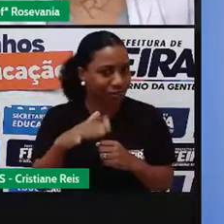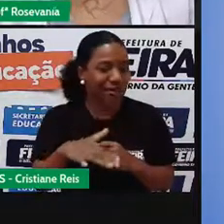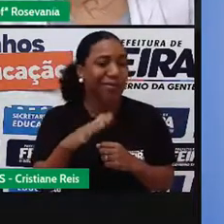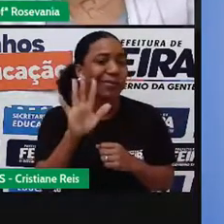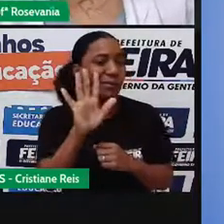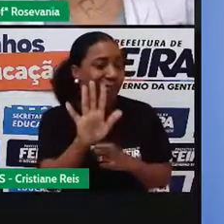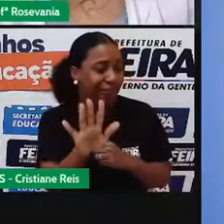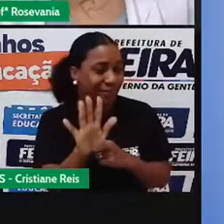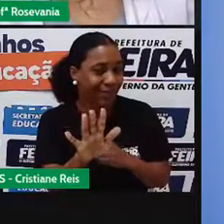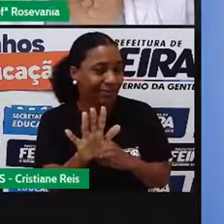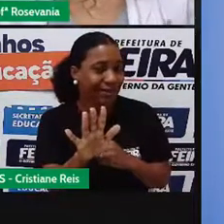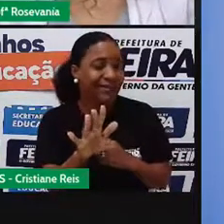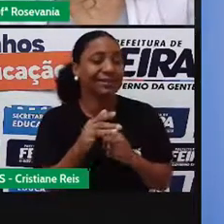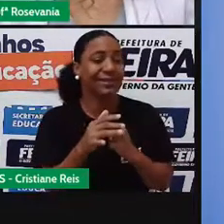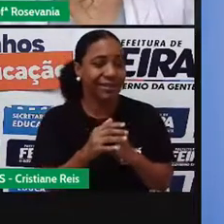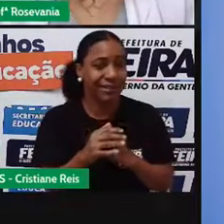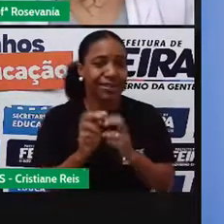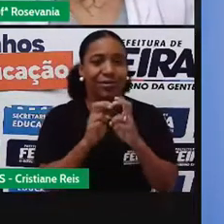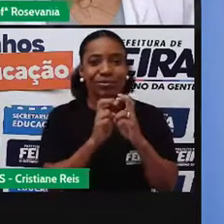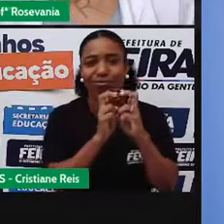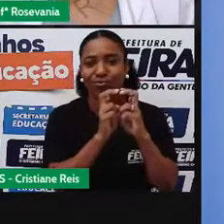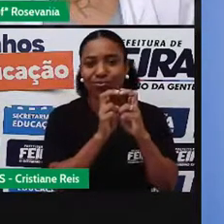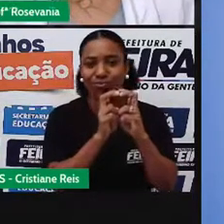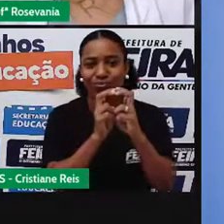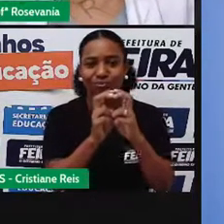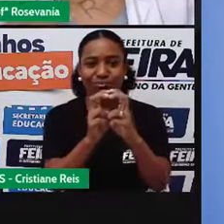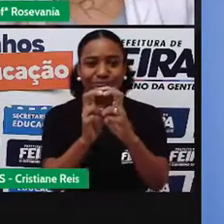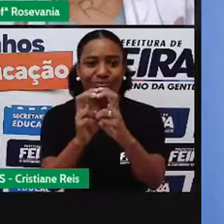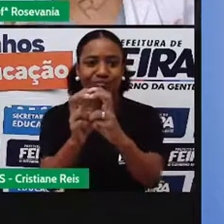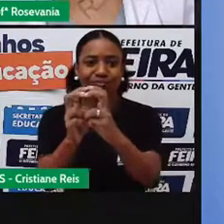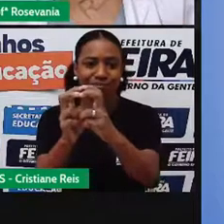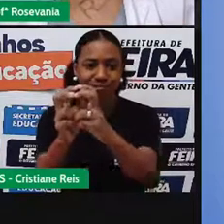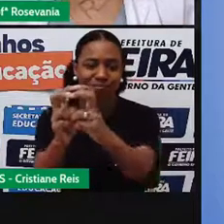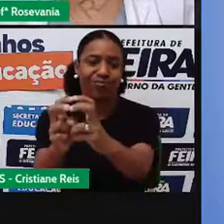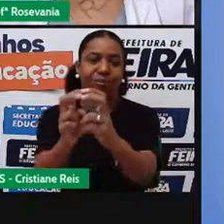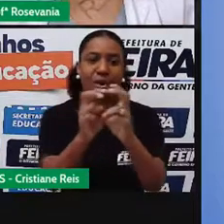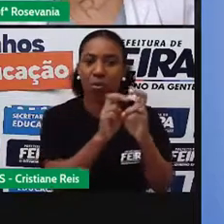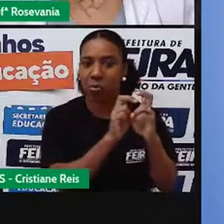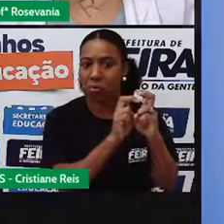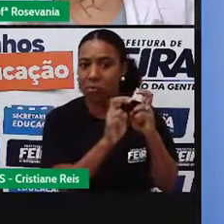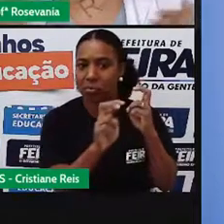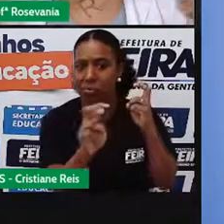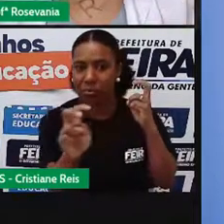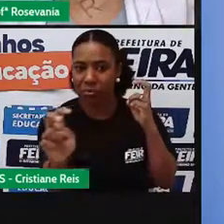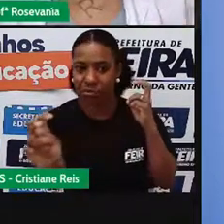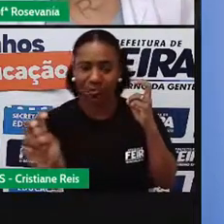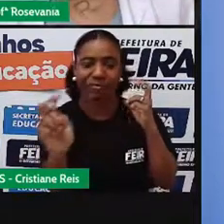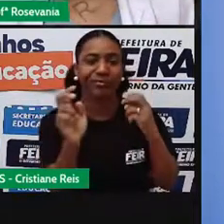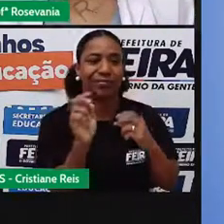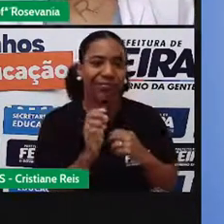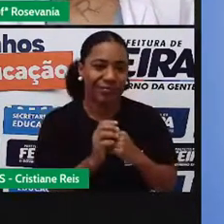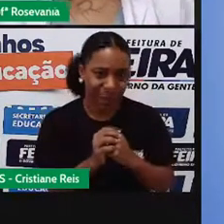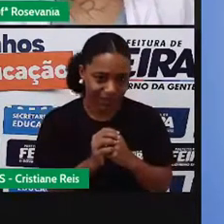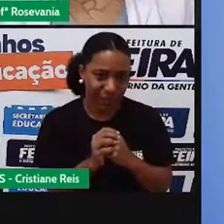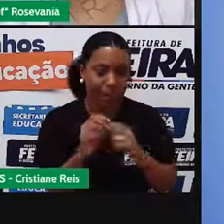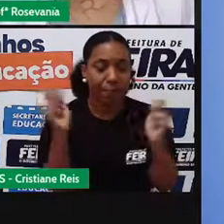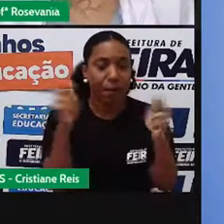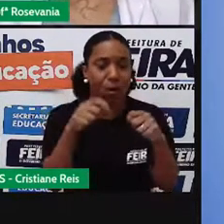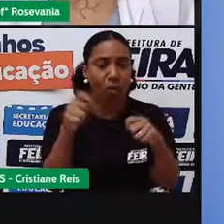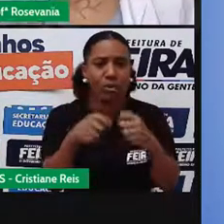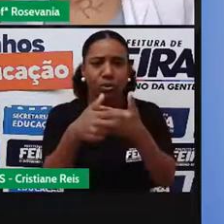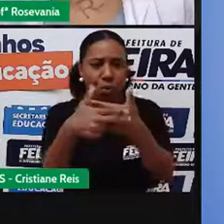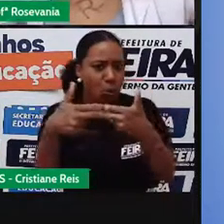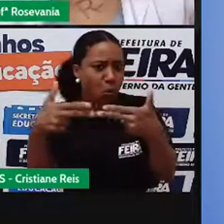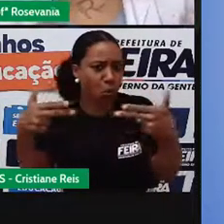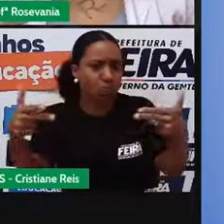perceber que esses, né, que esses transportes, eles possibilitam, digamos assim, né, é você levar vários tipos de produtos,